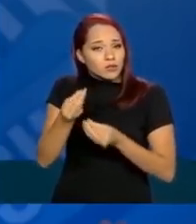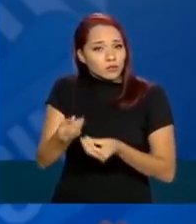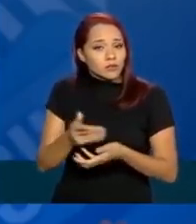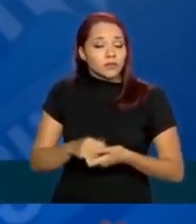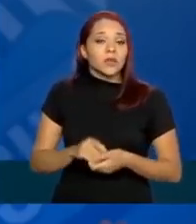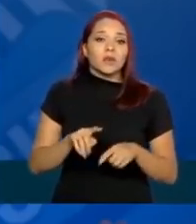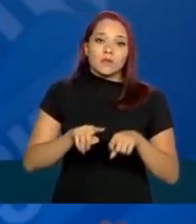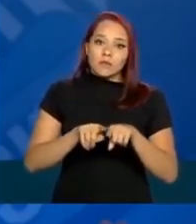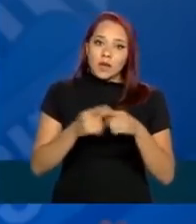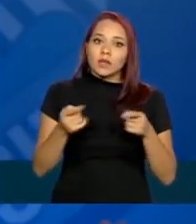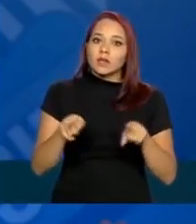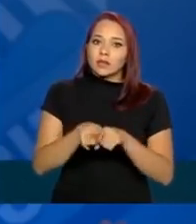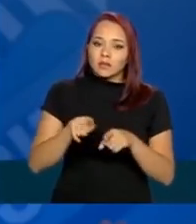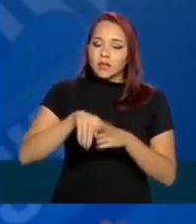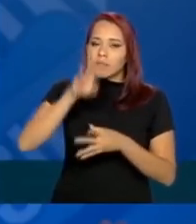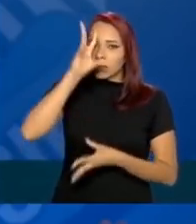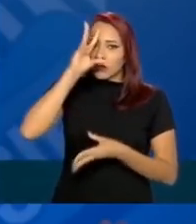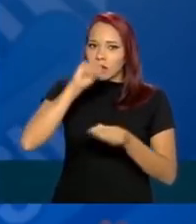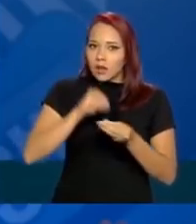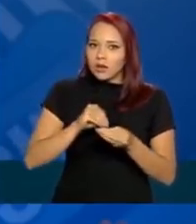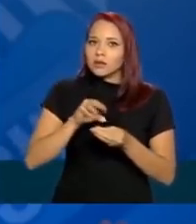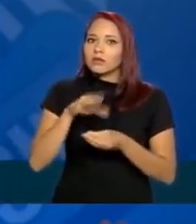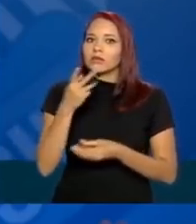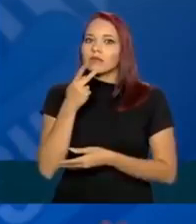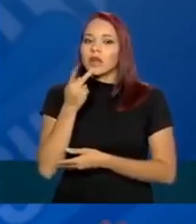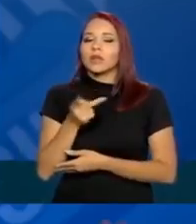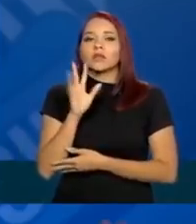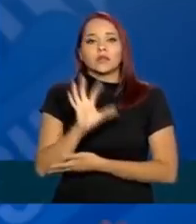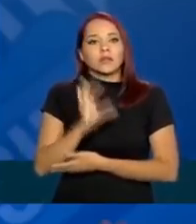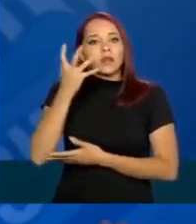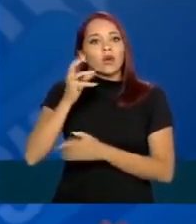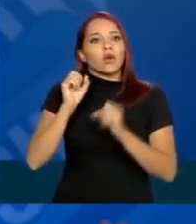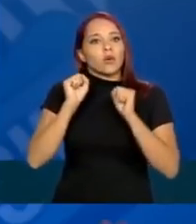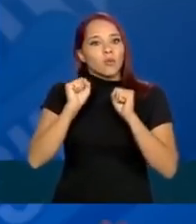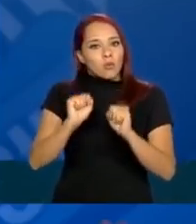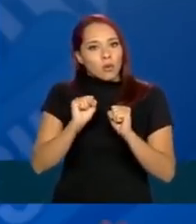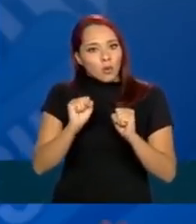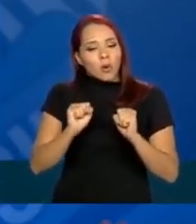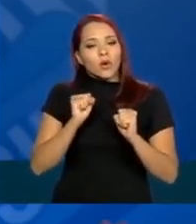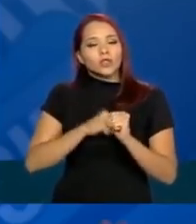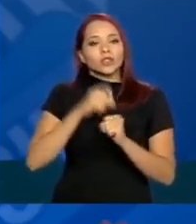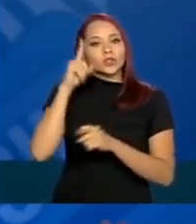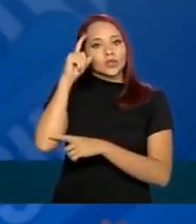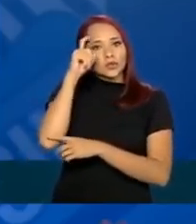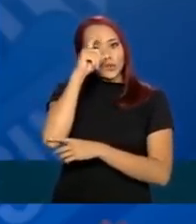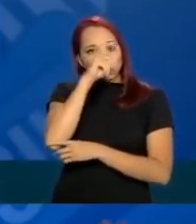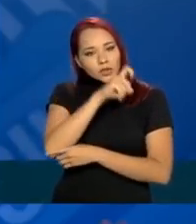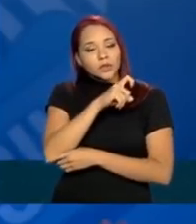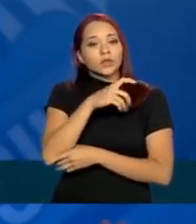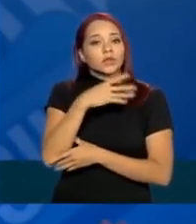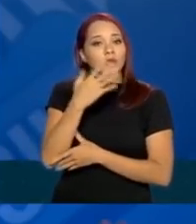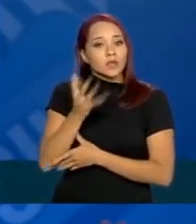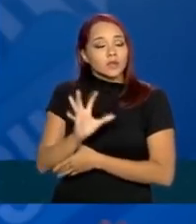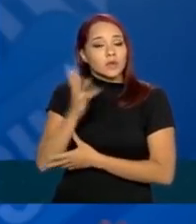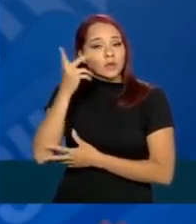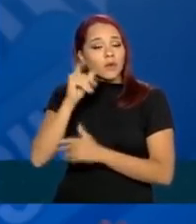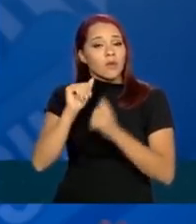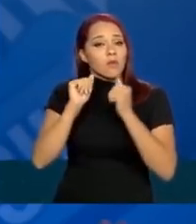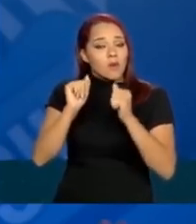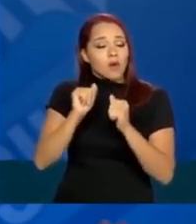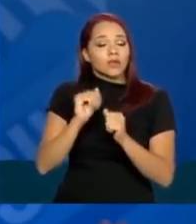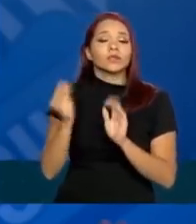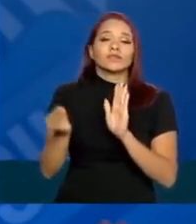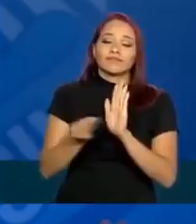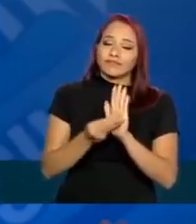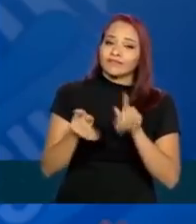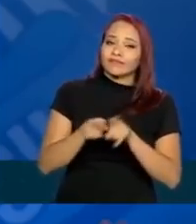Mas ele também entende, quando a gente coloca situações que podem ser complexas, que podem colocar, ele